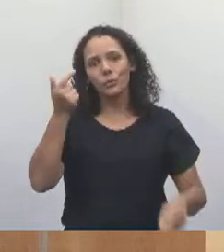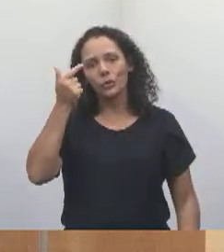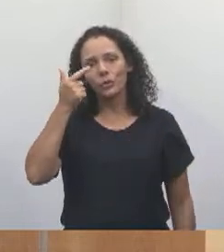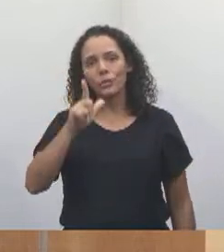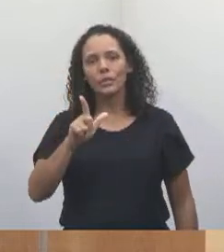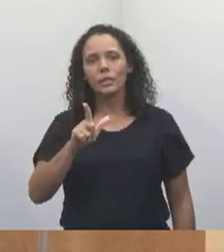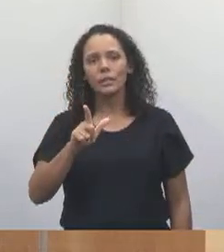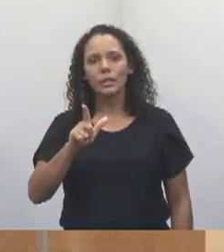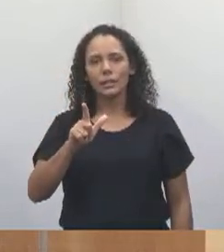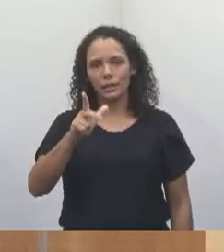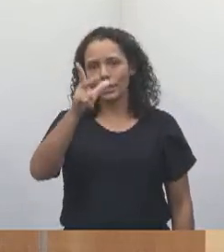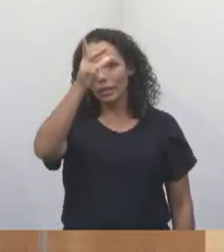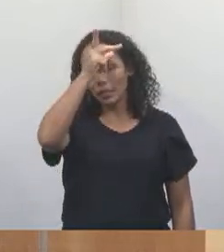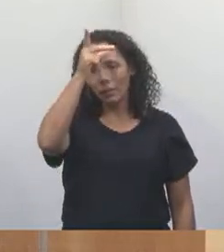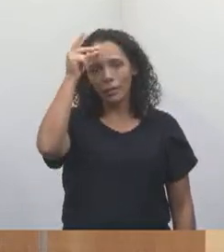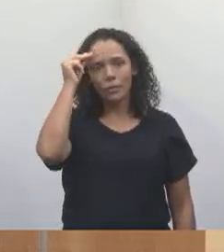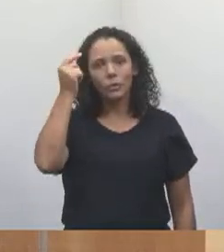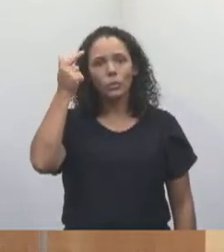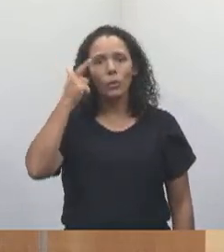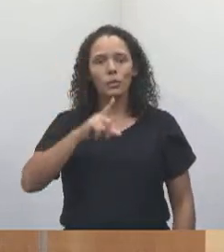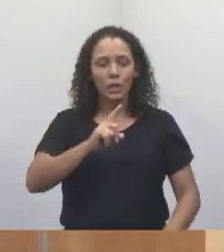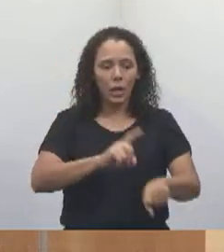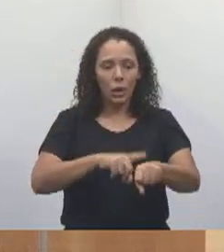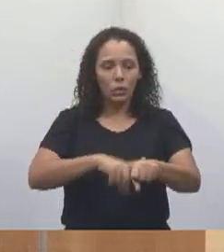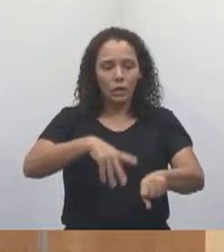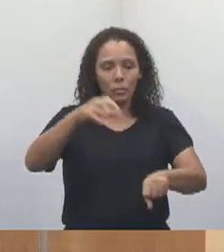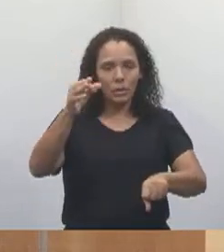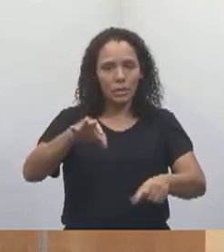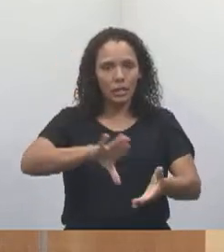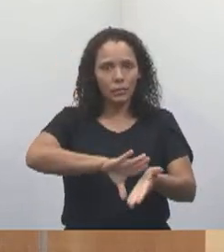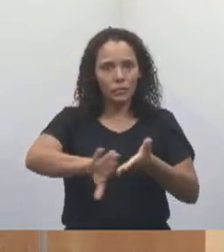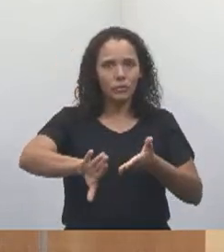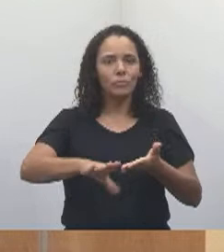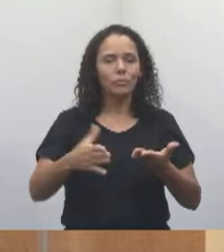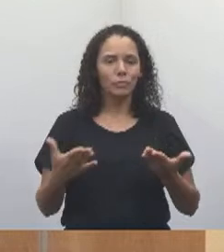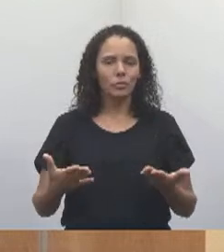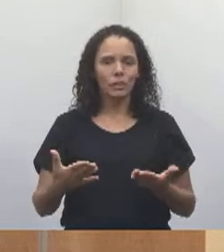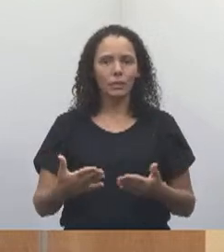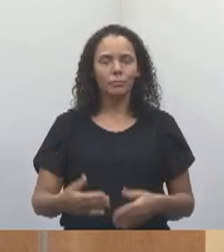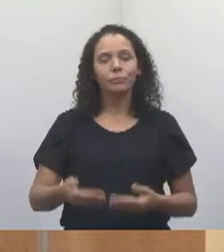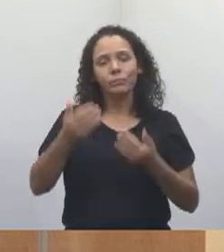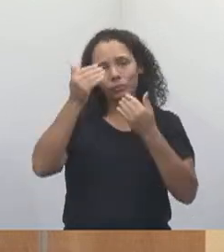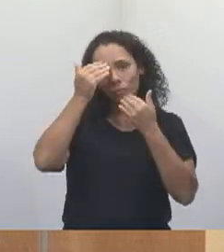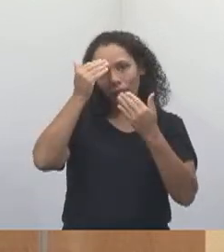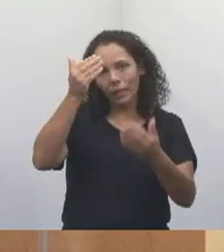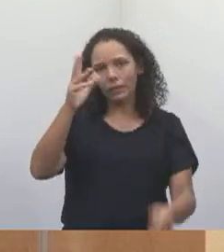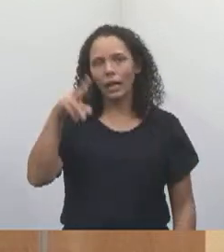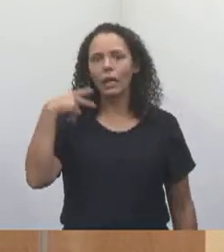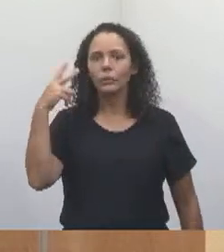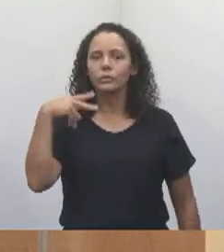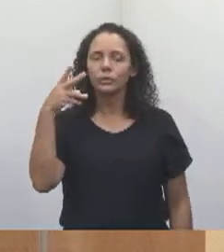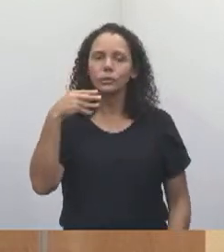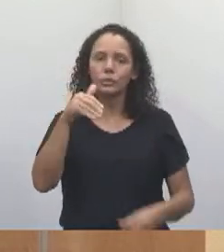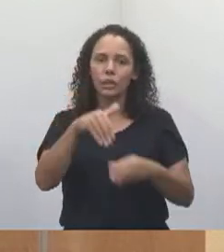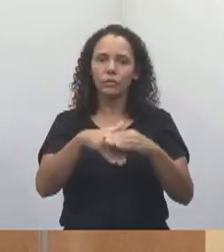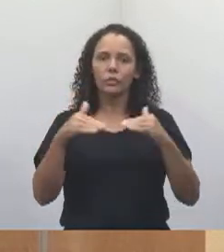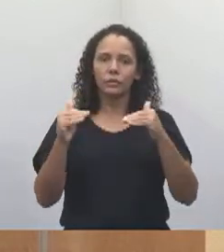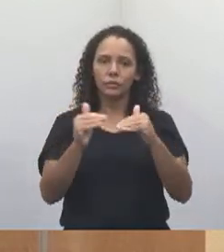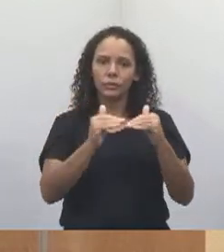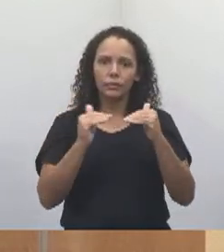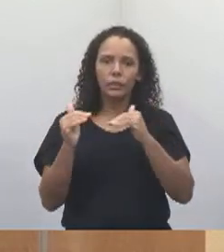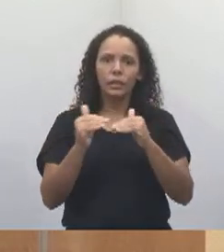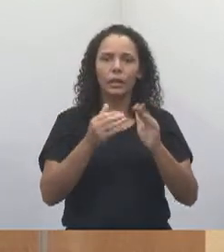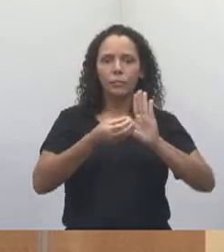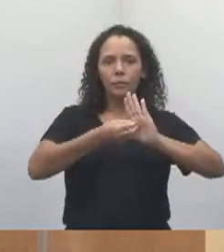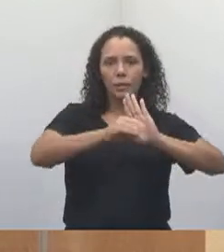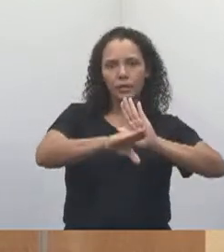cumpra, a Prefeitura cumpra o cronograma estabelecido. Então, fica o meu agradecimento aos vereadores que votaram favorável a essa